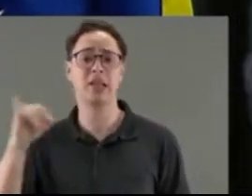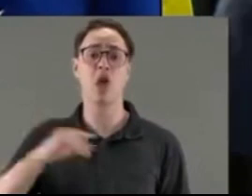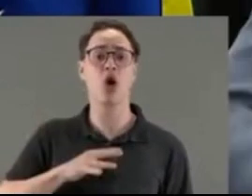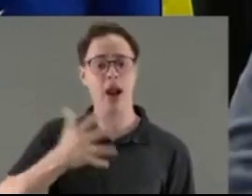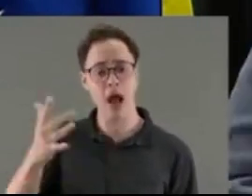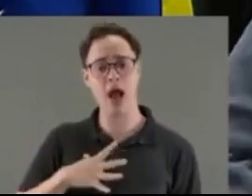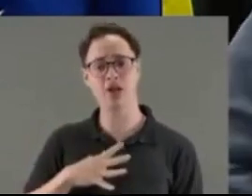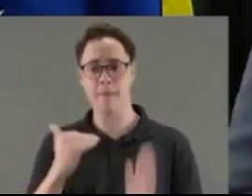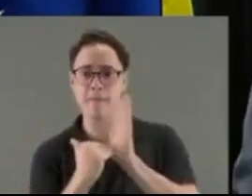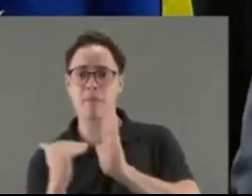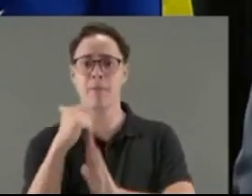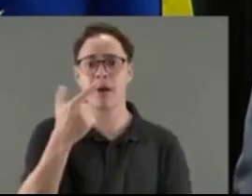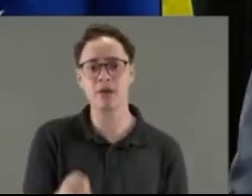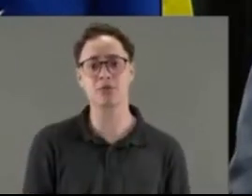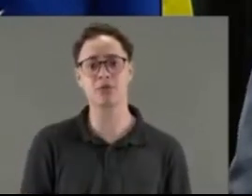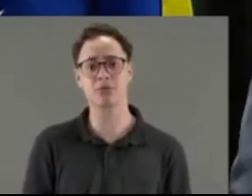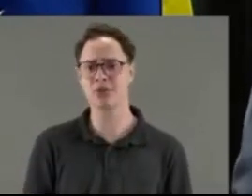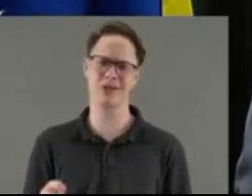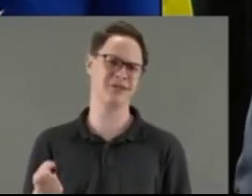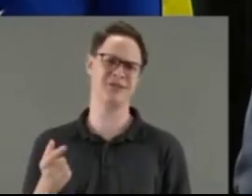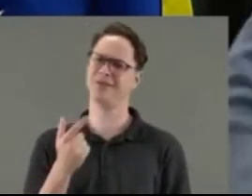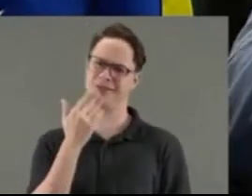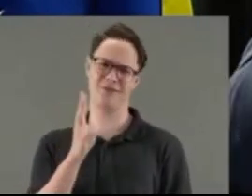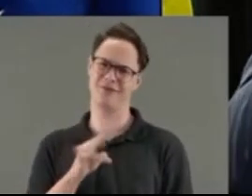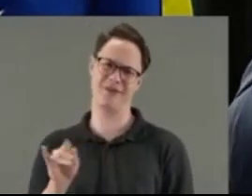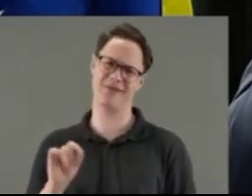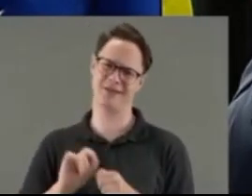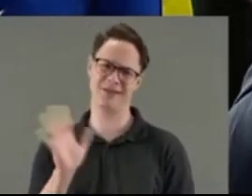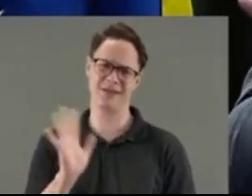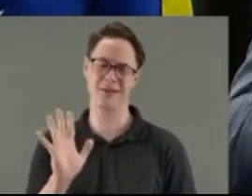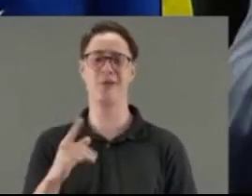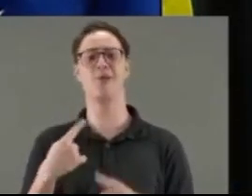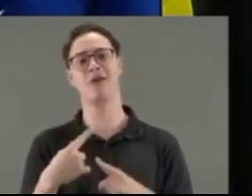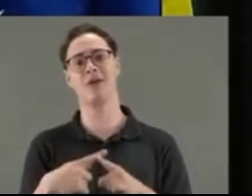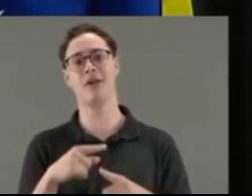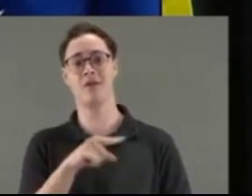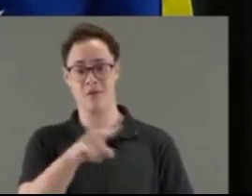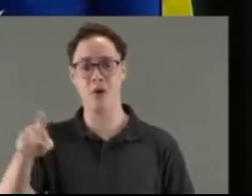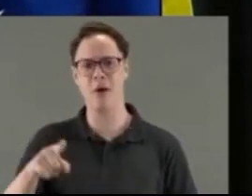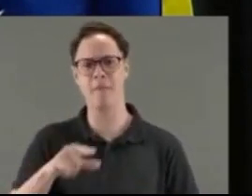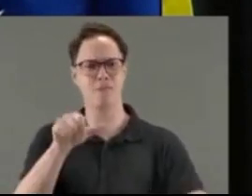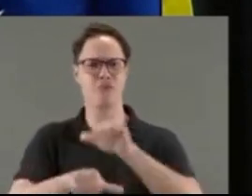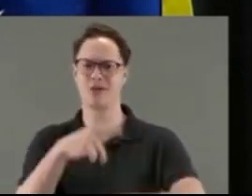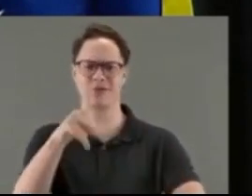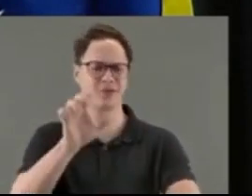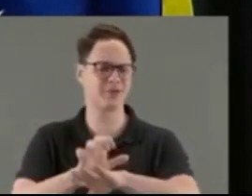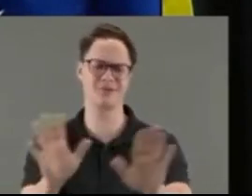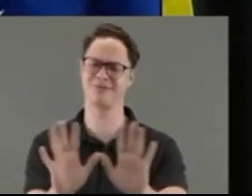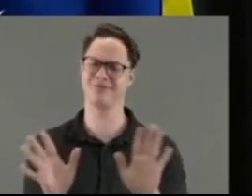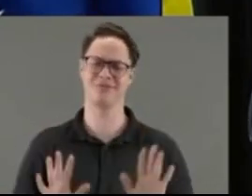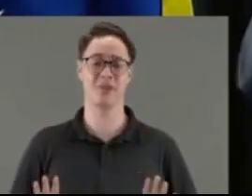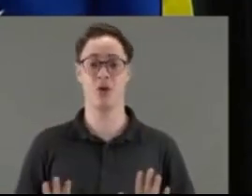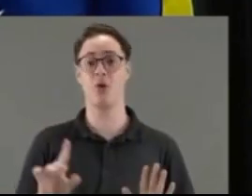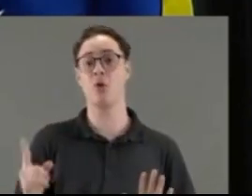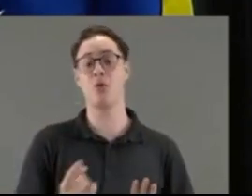e colocar para 20? Ele não vai fazer isso. Então, acalme o coração de vocês, isso não vai mudar nada no seu estado. O único estado que vai ser